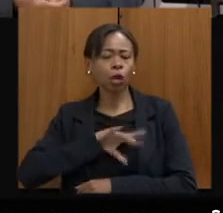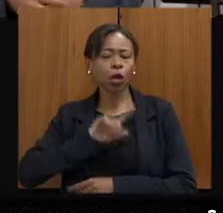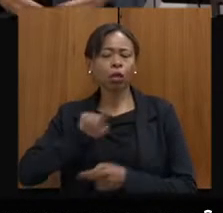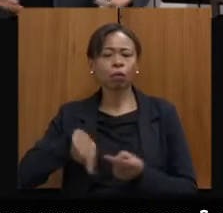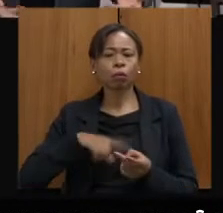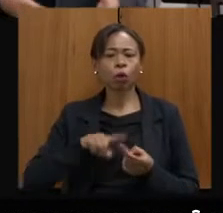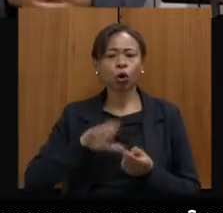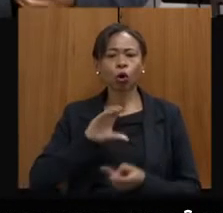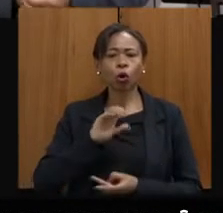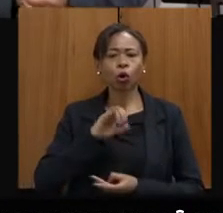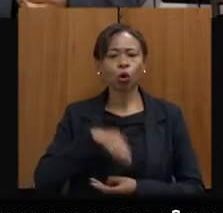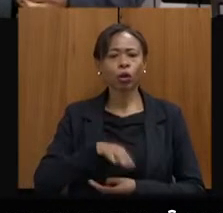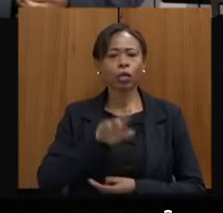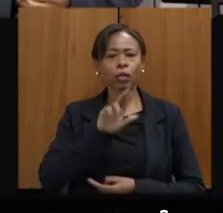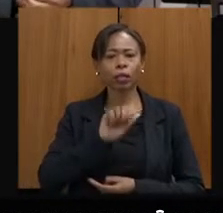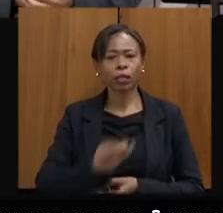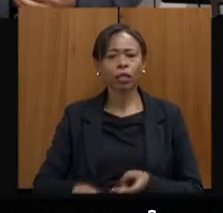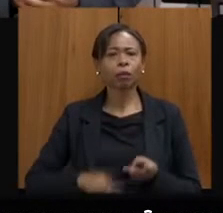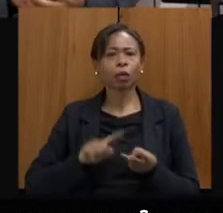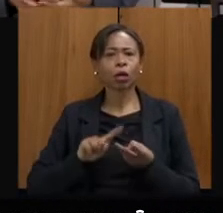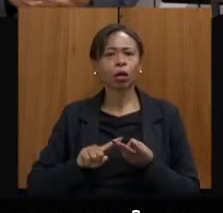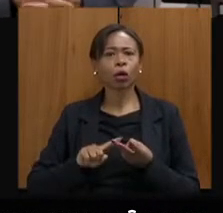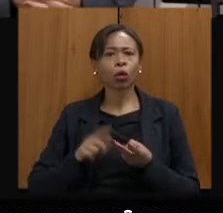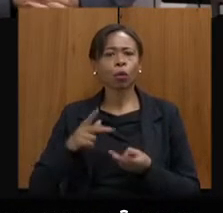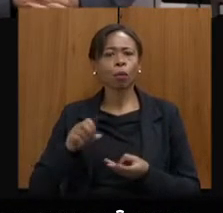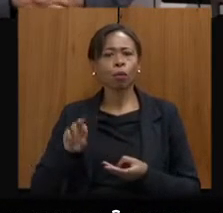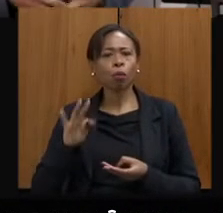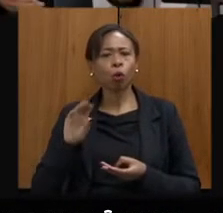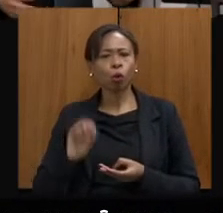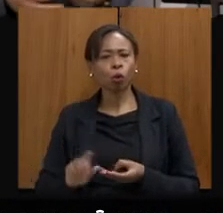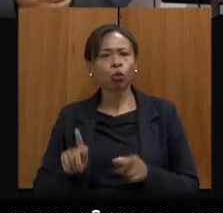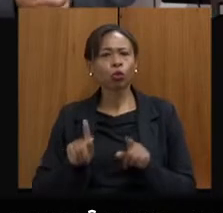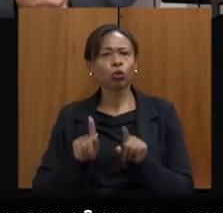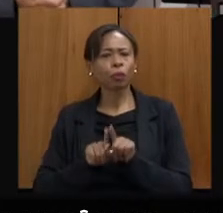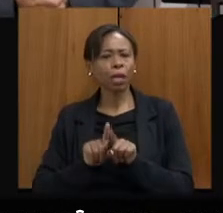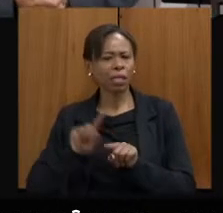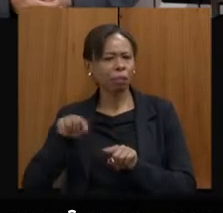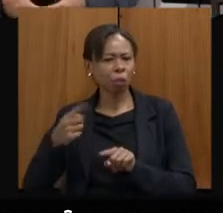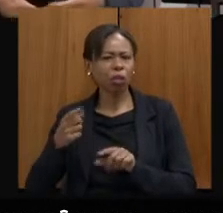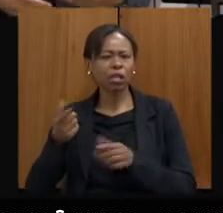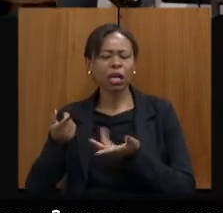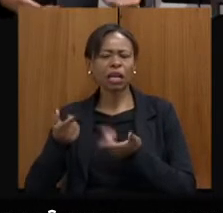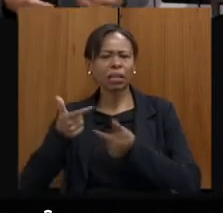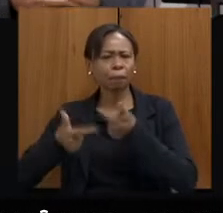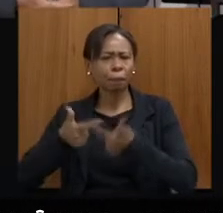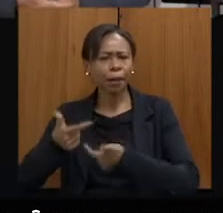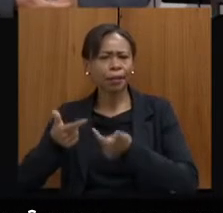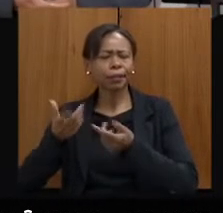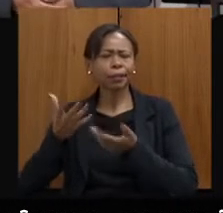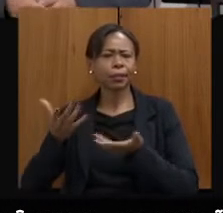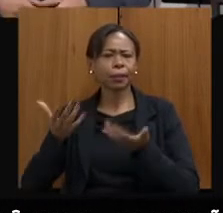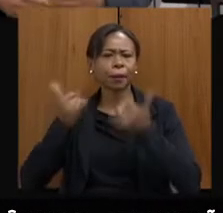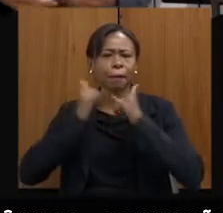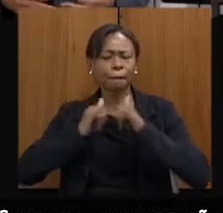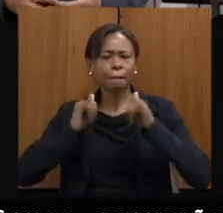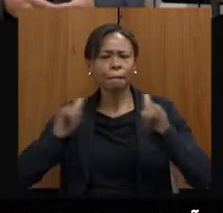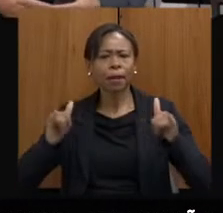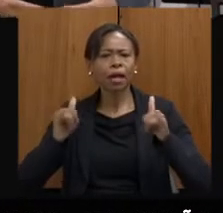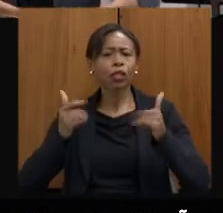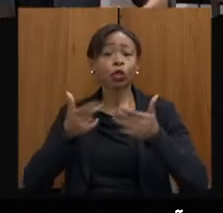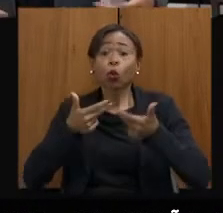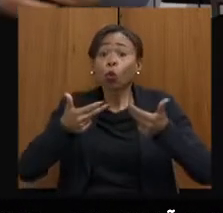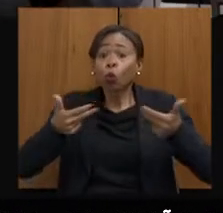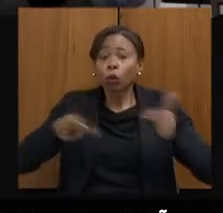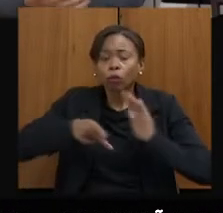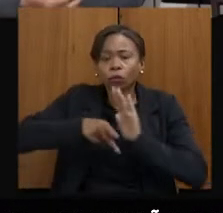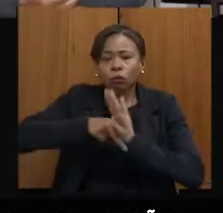isso, faremos roadshow, ações de marketing da cozinha mineira, do destino Minas Gerais, da nossa cultura, fazendo